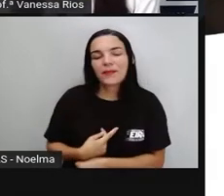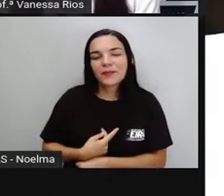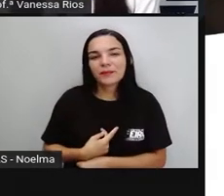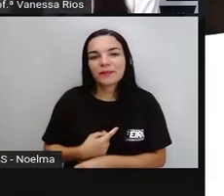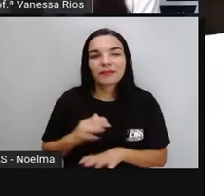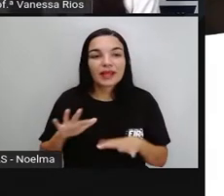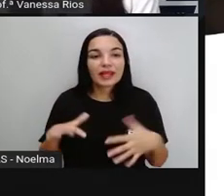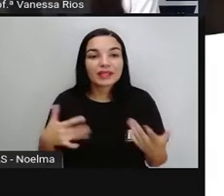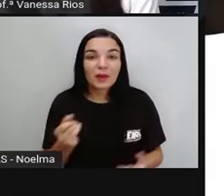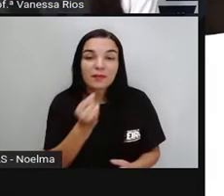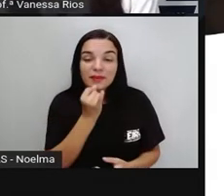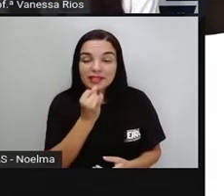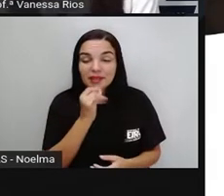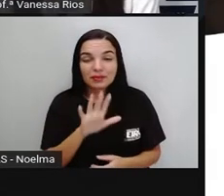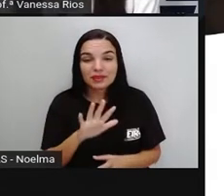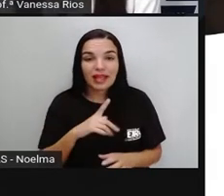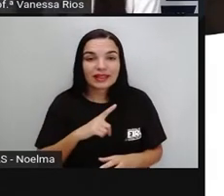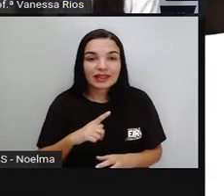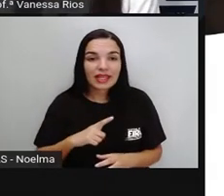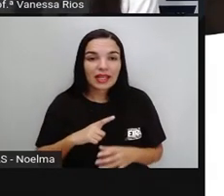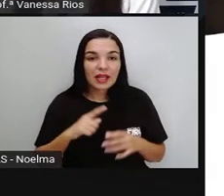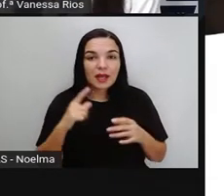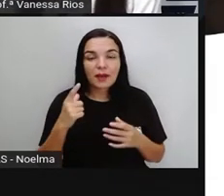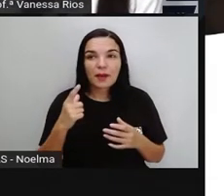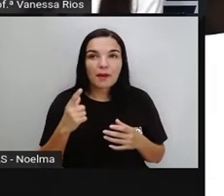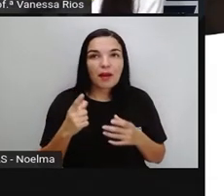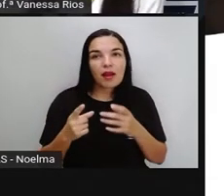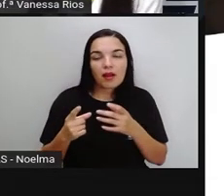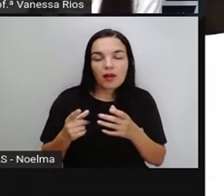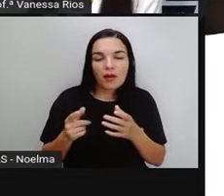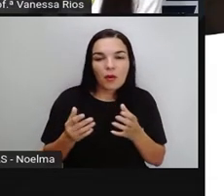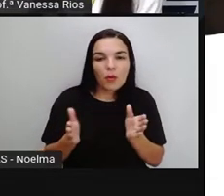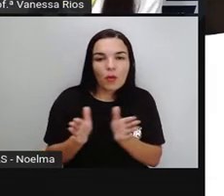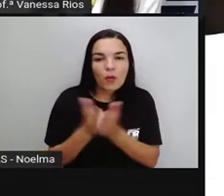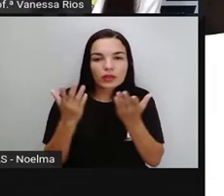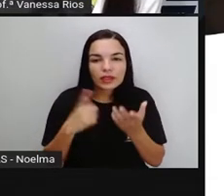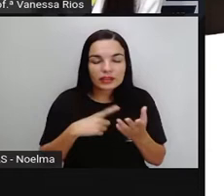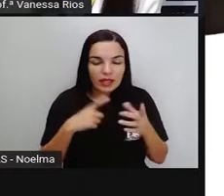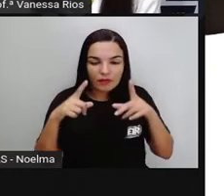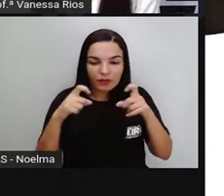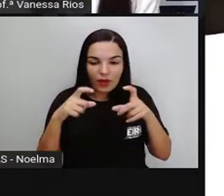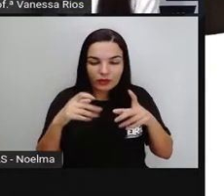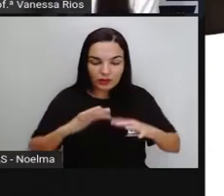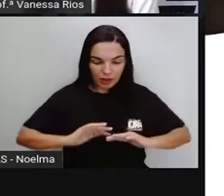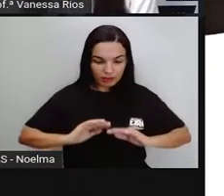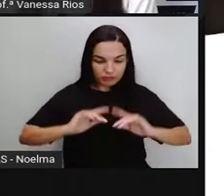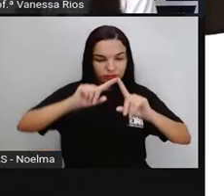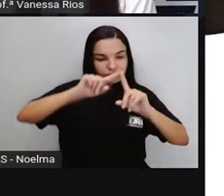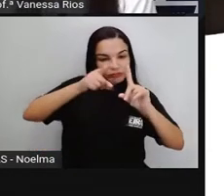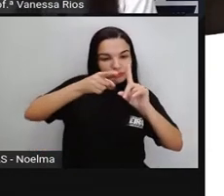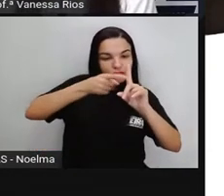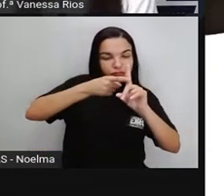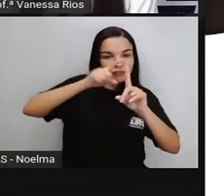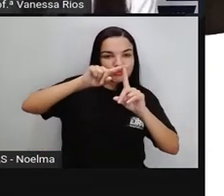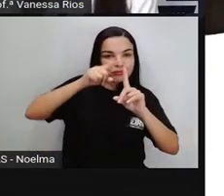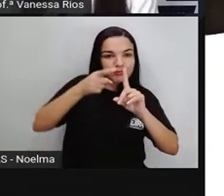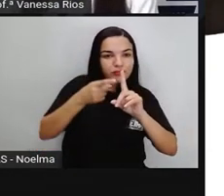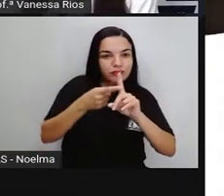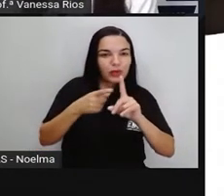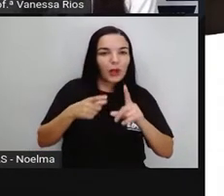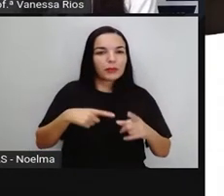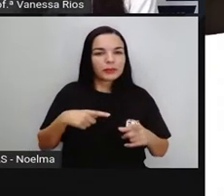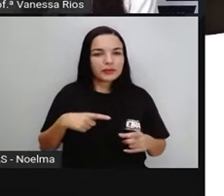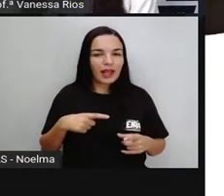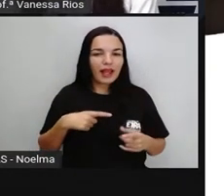exemplo, álbuns de fotografias de pessoas desde quando estavam, às vezes, na barriga da mãe, não é? Enquanto bebê, que vai